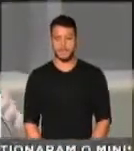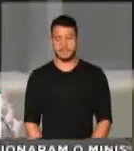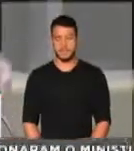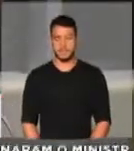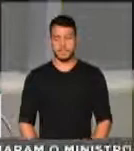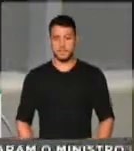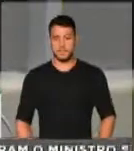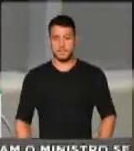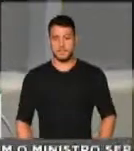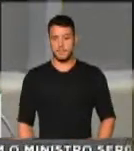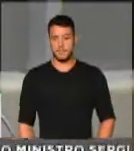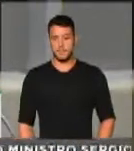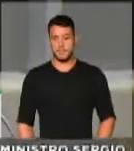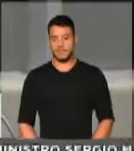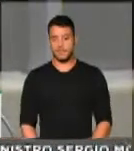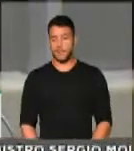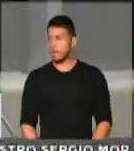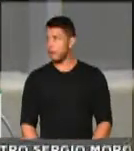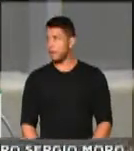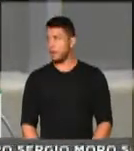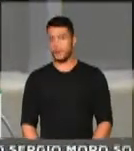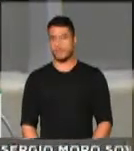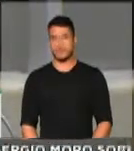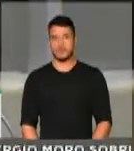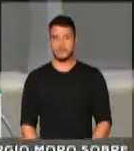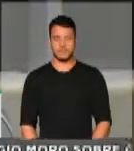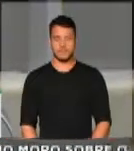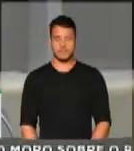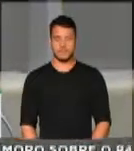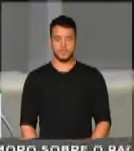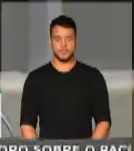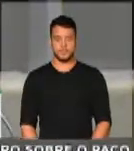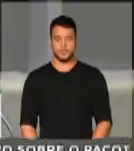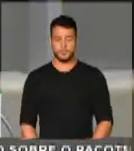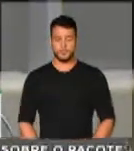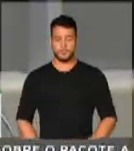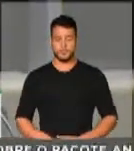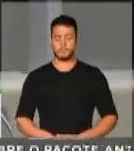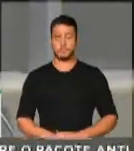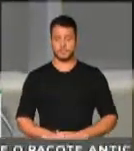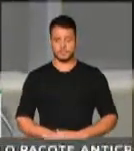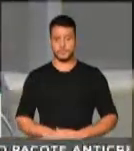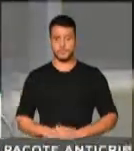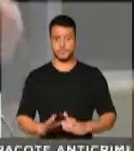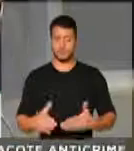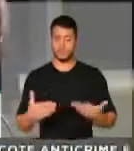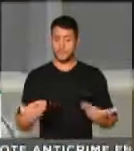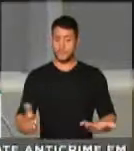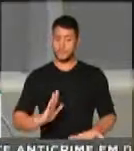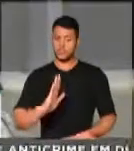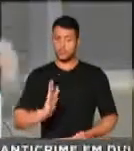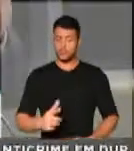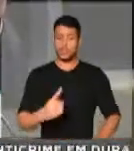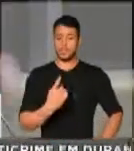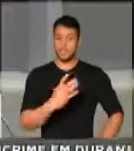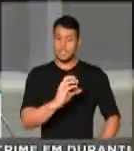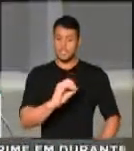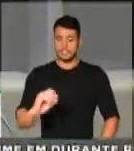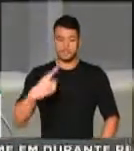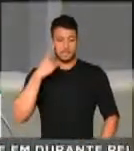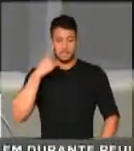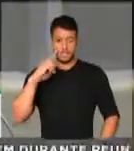Diminui a pequena atividade política. 100 dias de um ministério